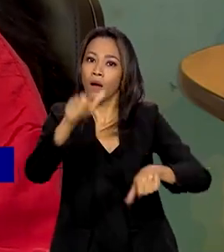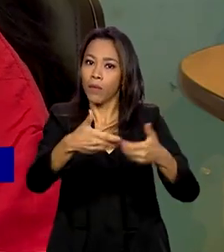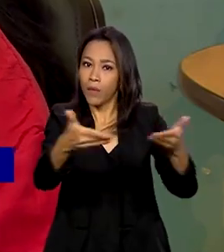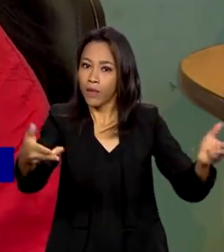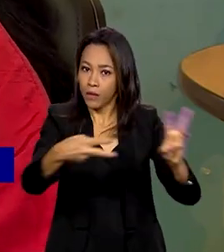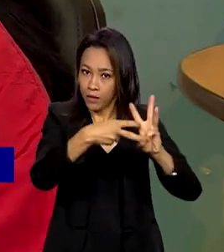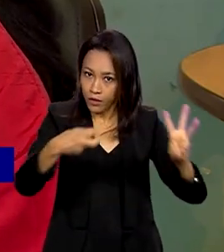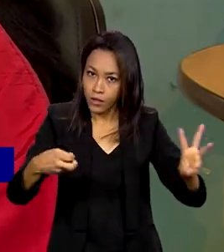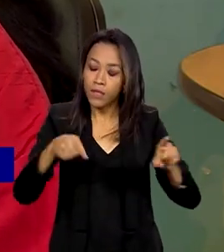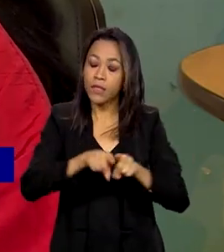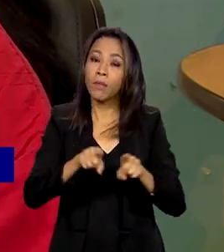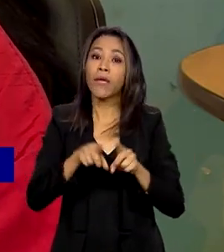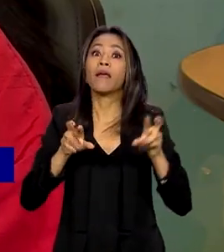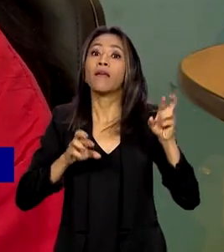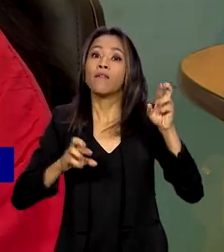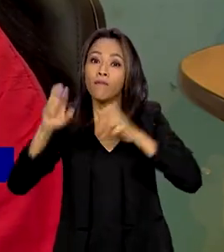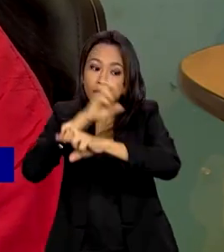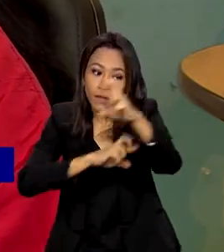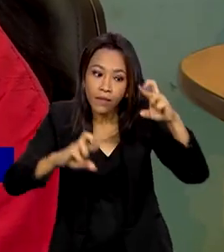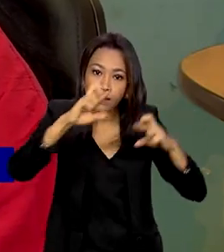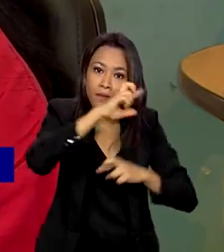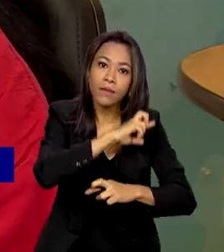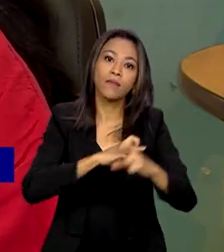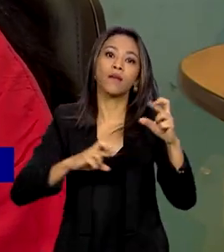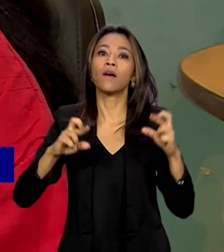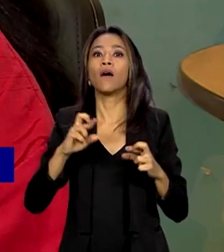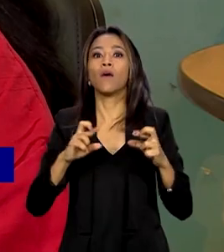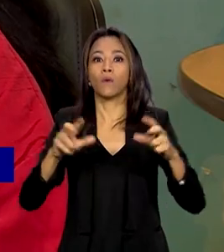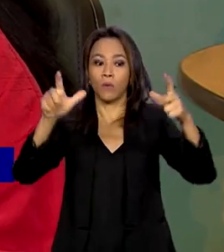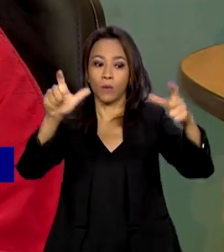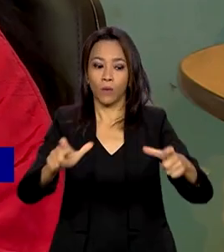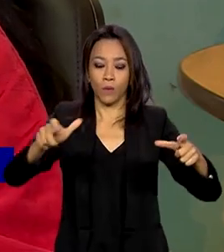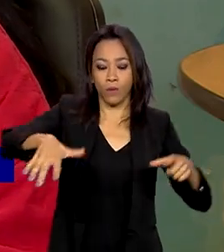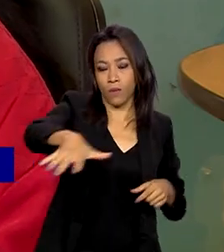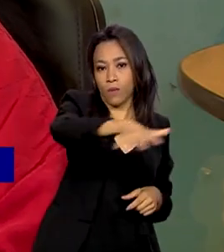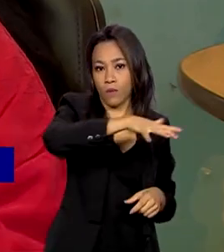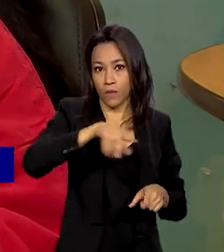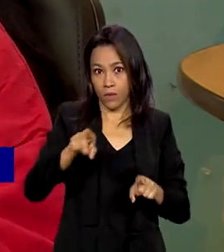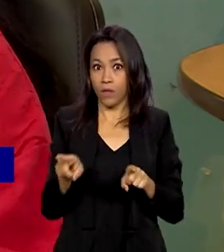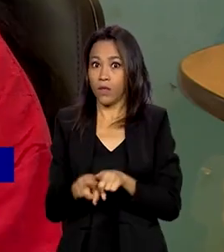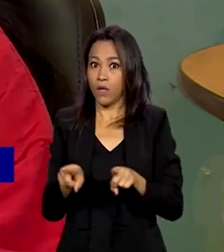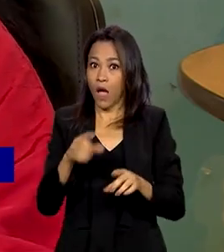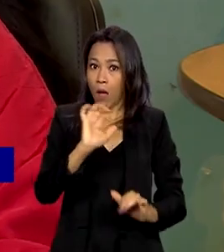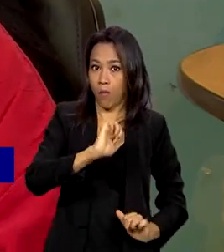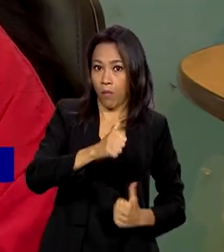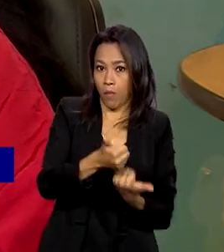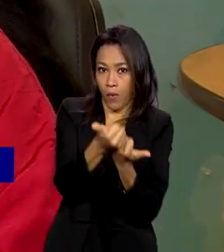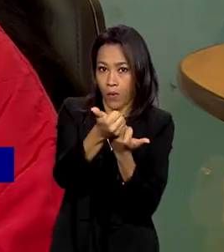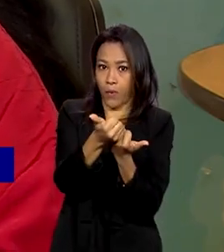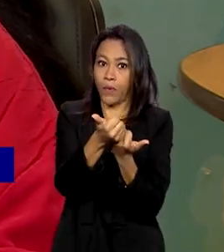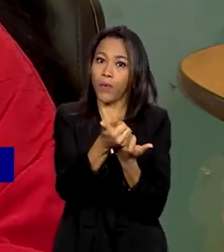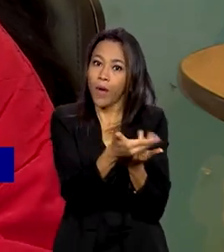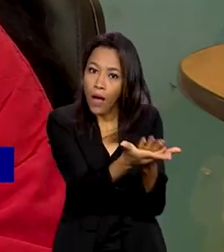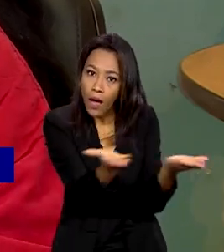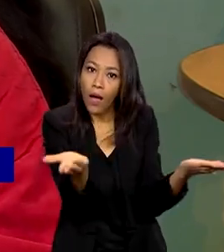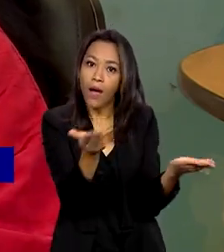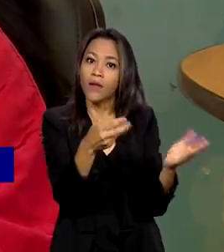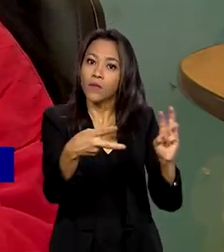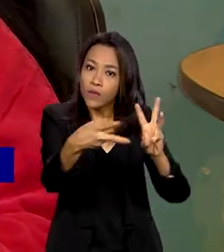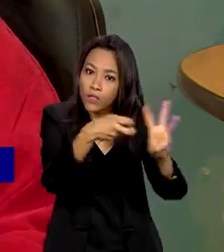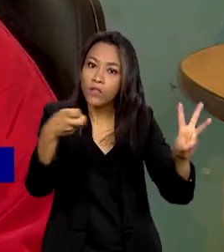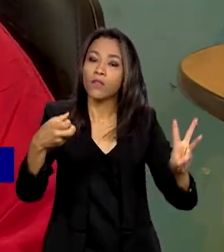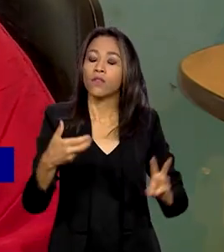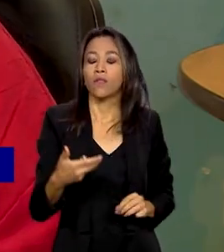de fiscalização do território e apoio também às iniciativas dos indígenas, ele